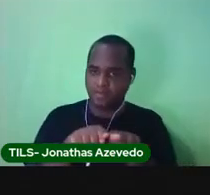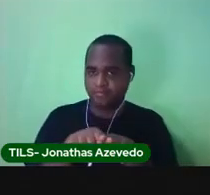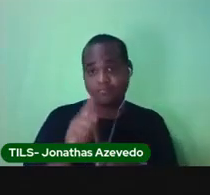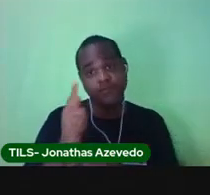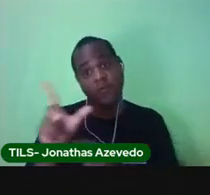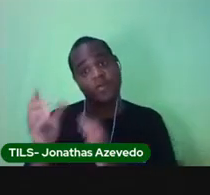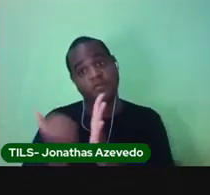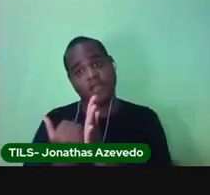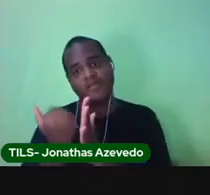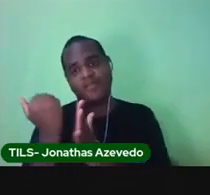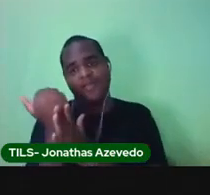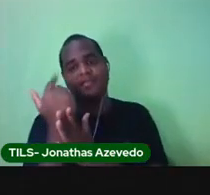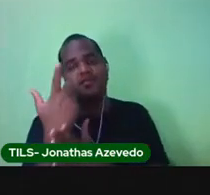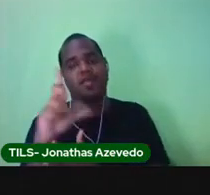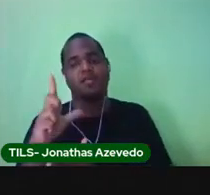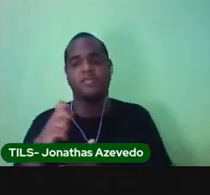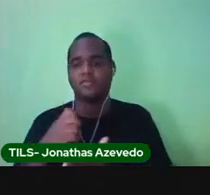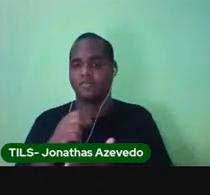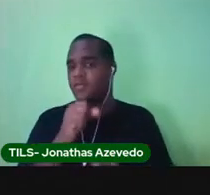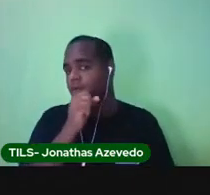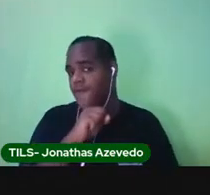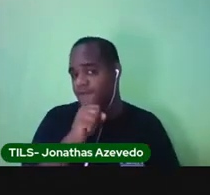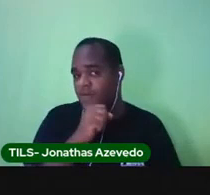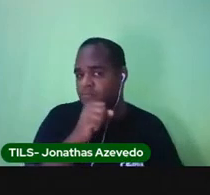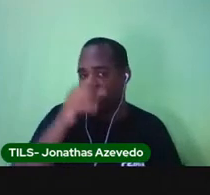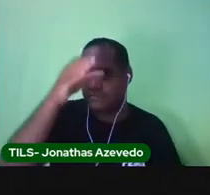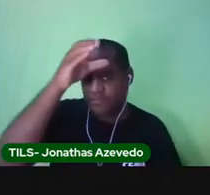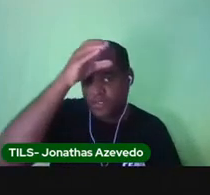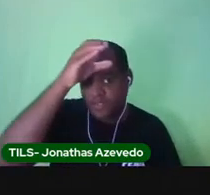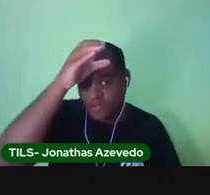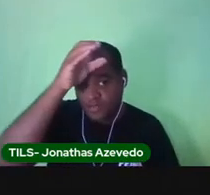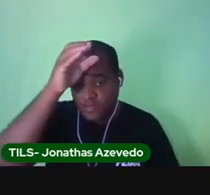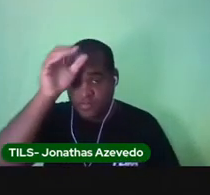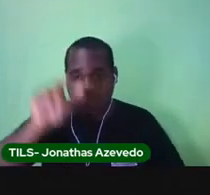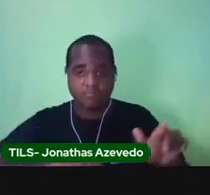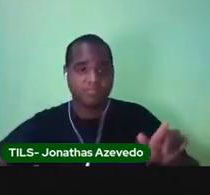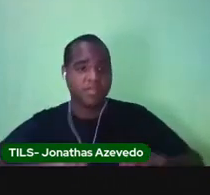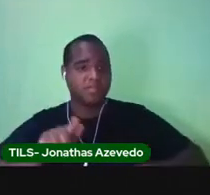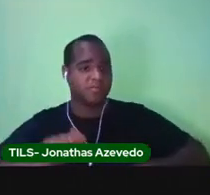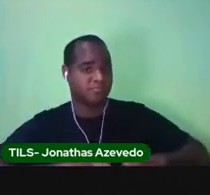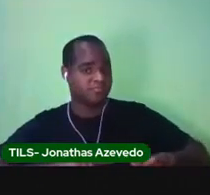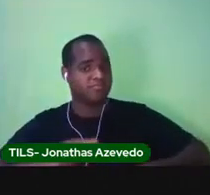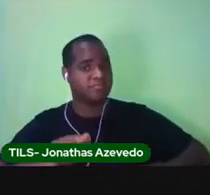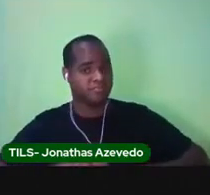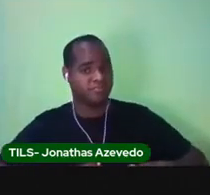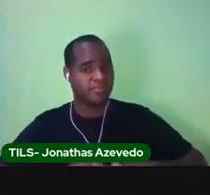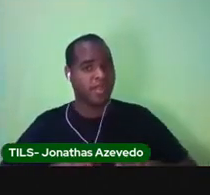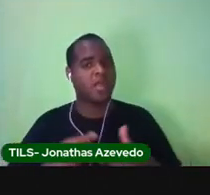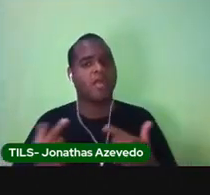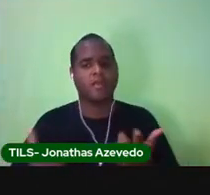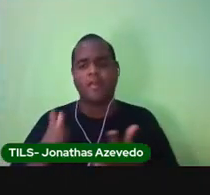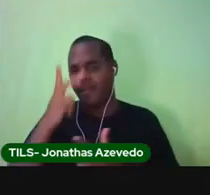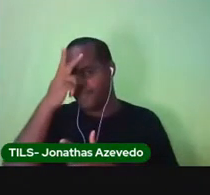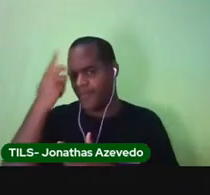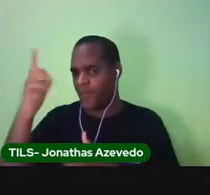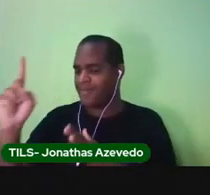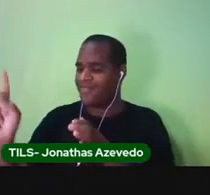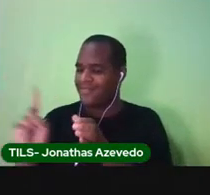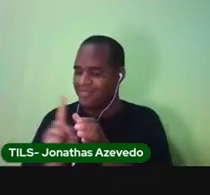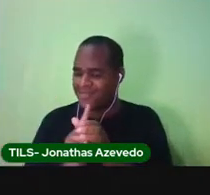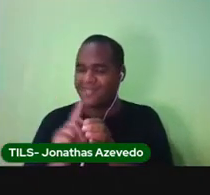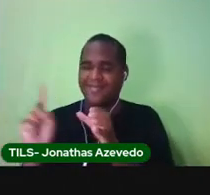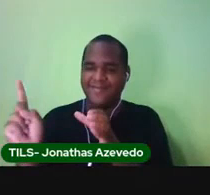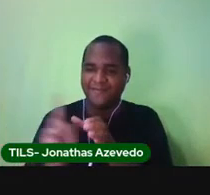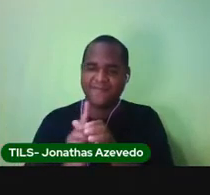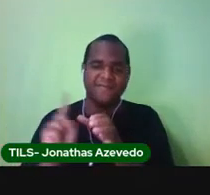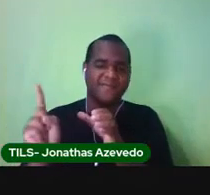E além deles, existem também os avós, os tios e os primos. E outras pessoas